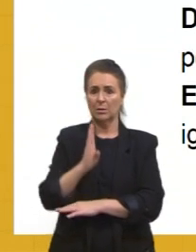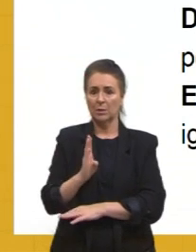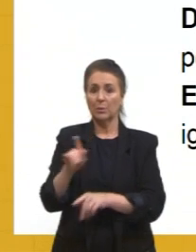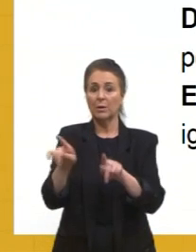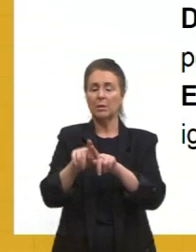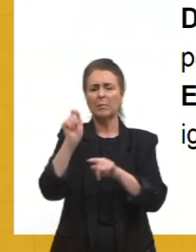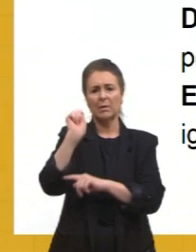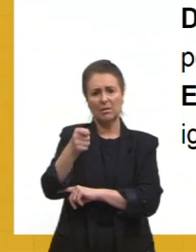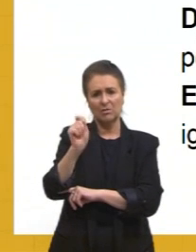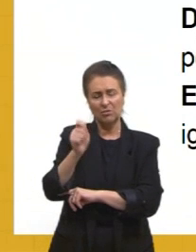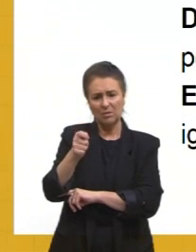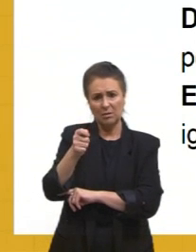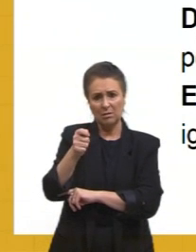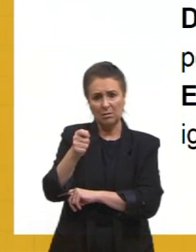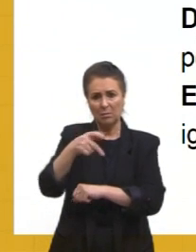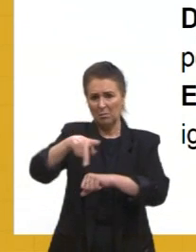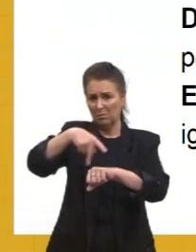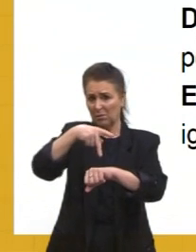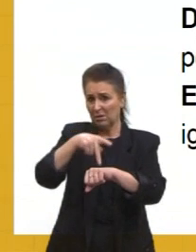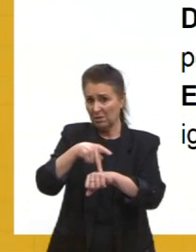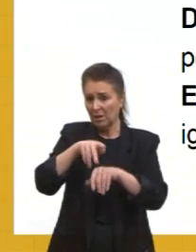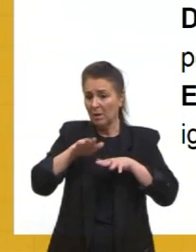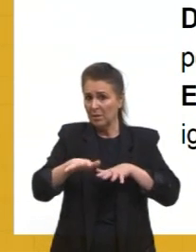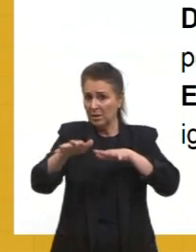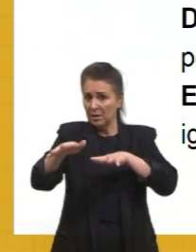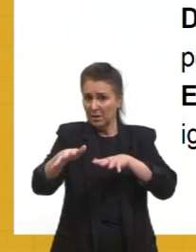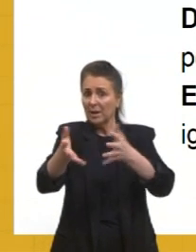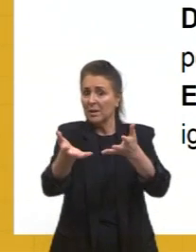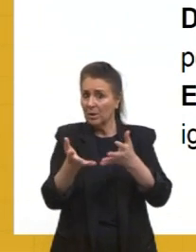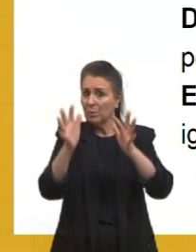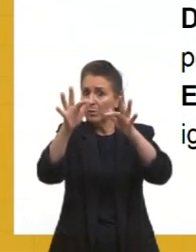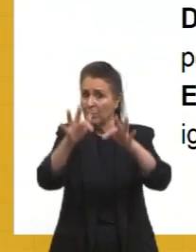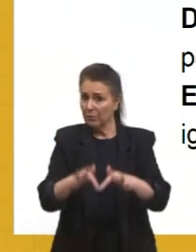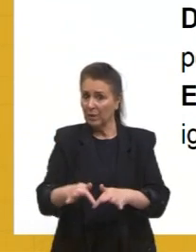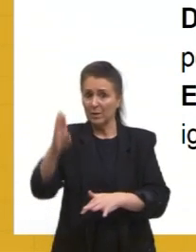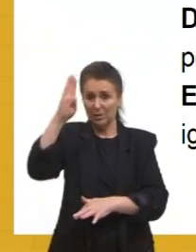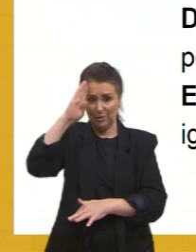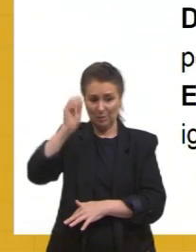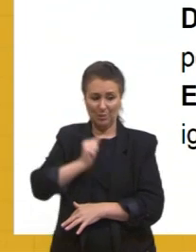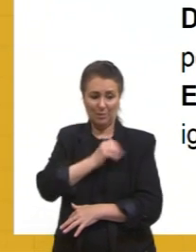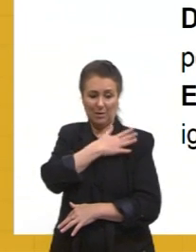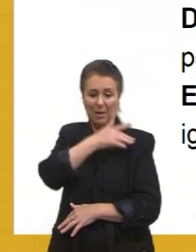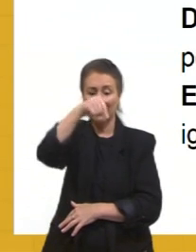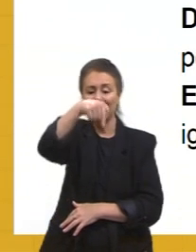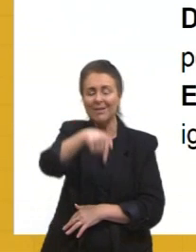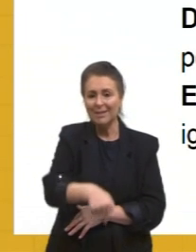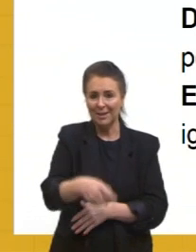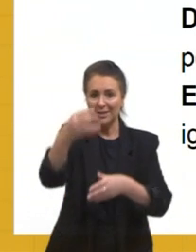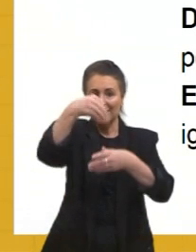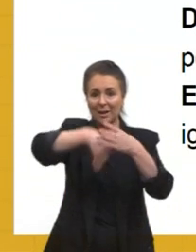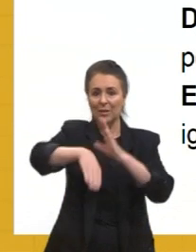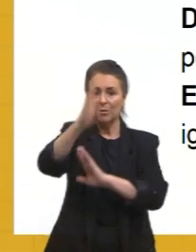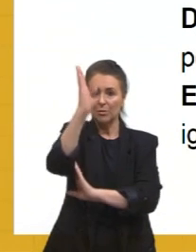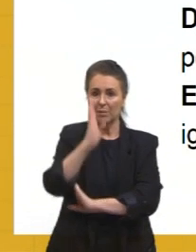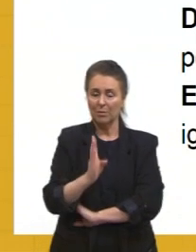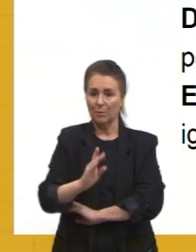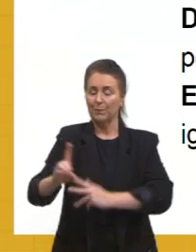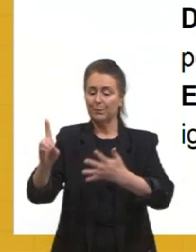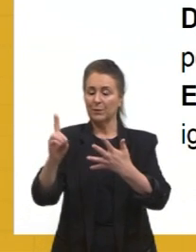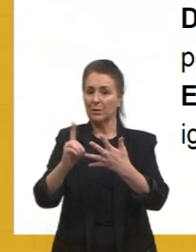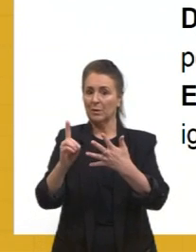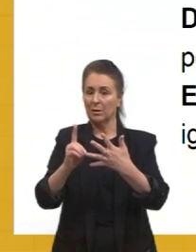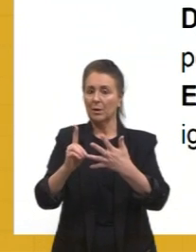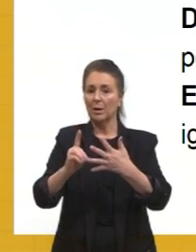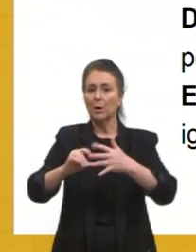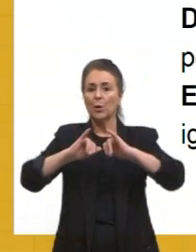Argentina. Essas passeatas queriam o fim da ditadura militar, mas era mais no Brasil mesmo. Opção D. Os